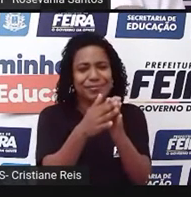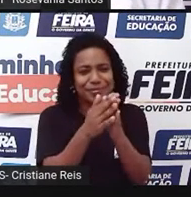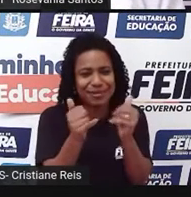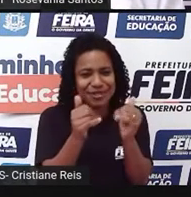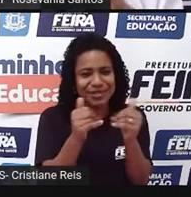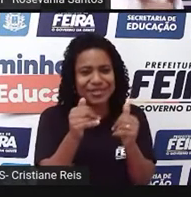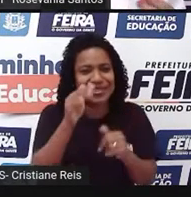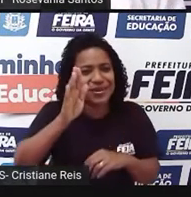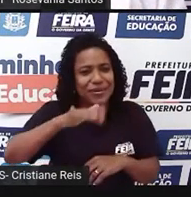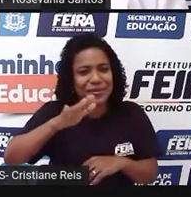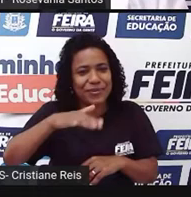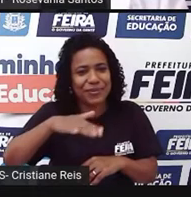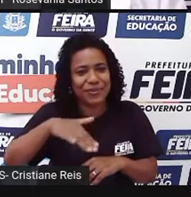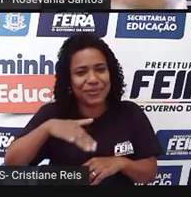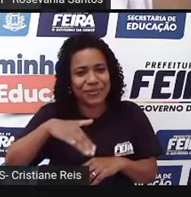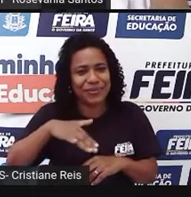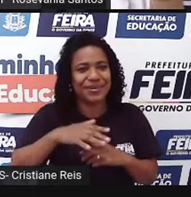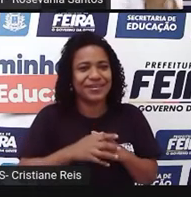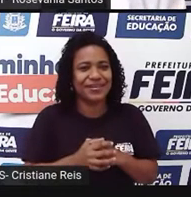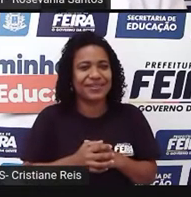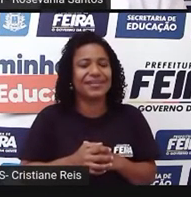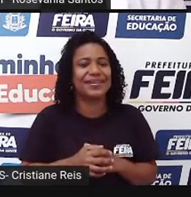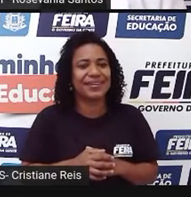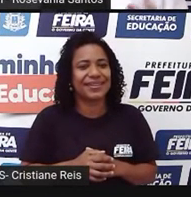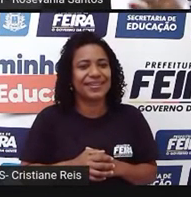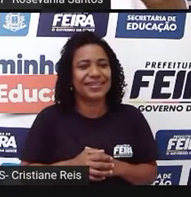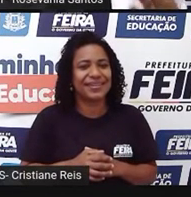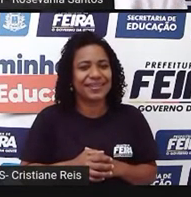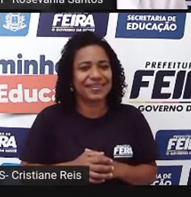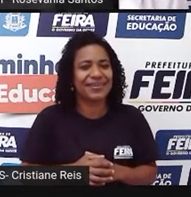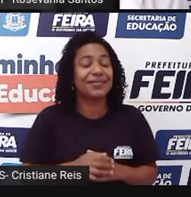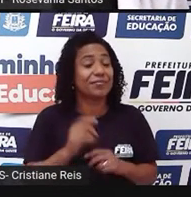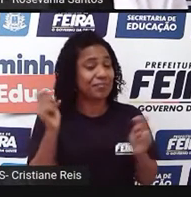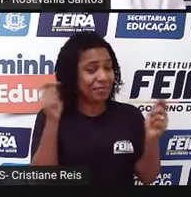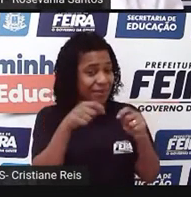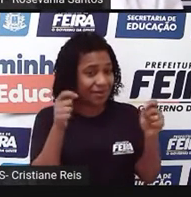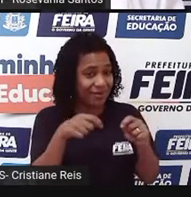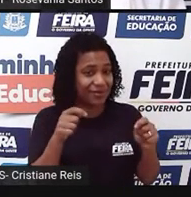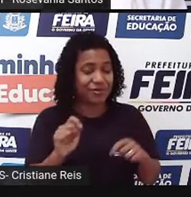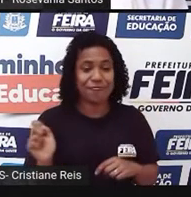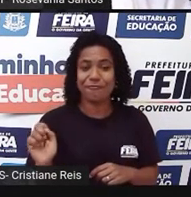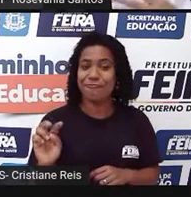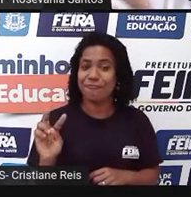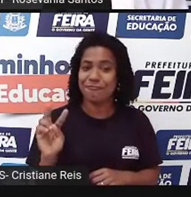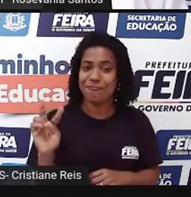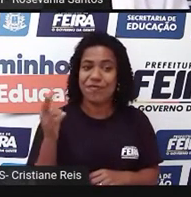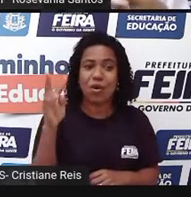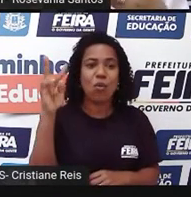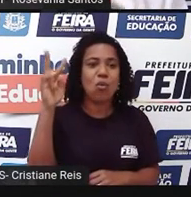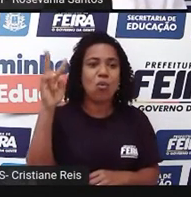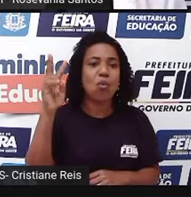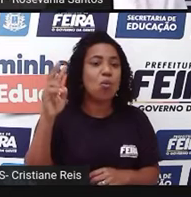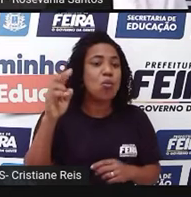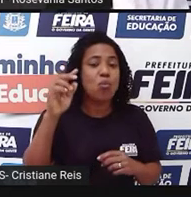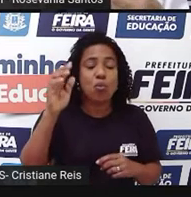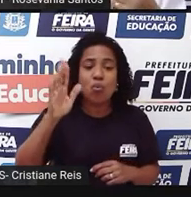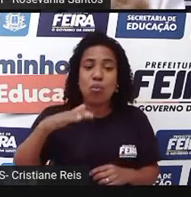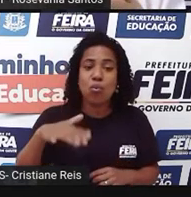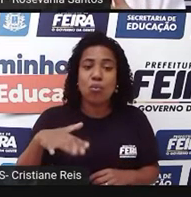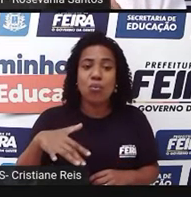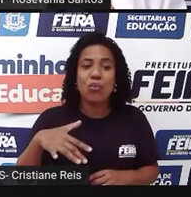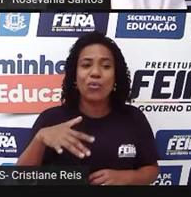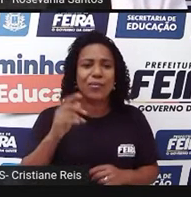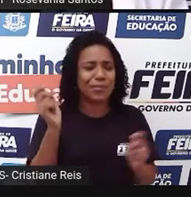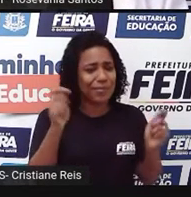ou, desculpa, no tema, prova, viajou agora, né, no valor, né, que você vai pagar. E aí, o que que acontece? Você